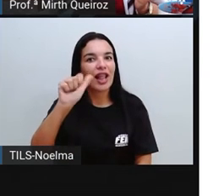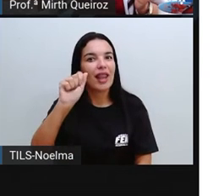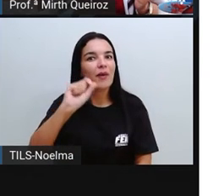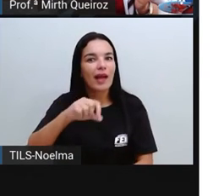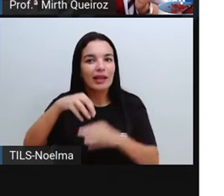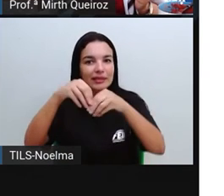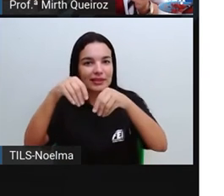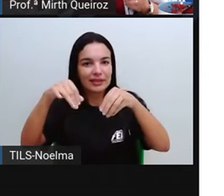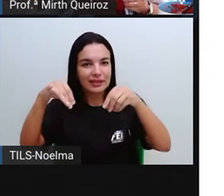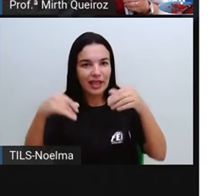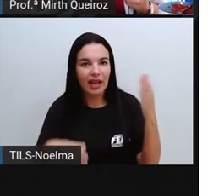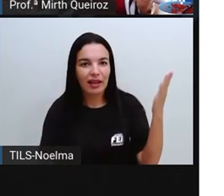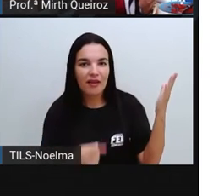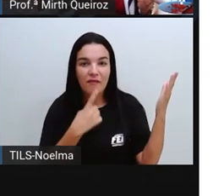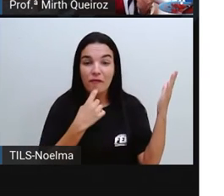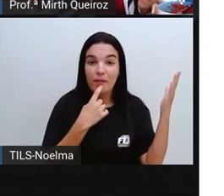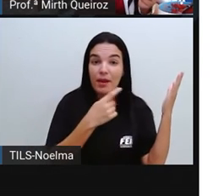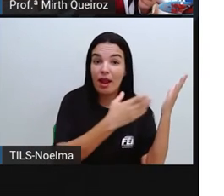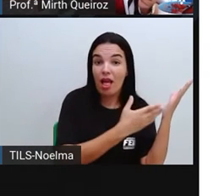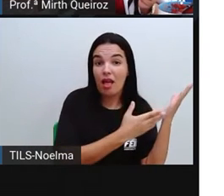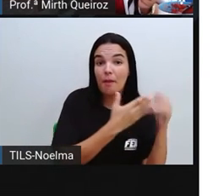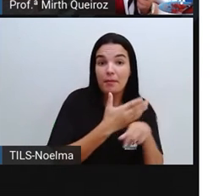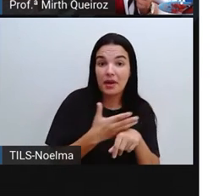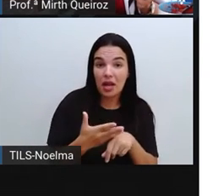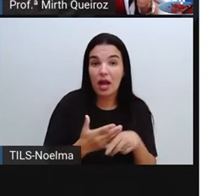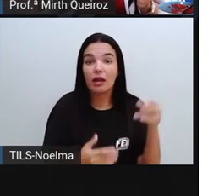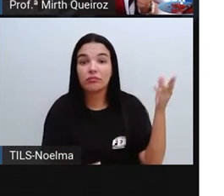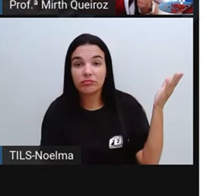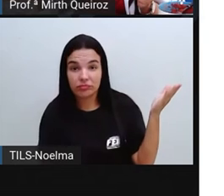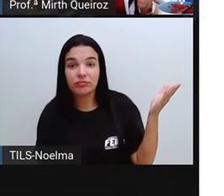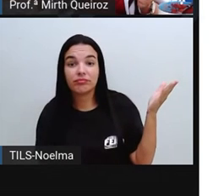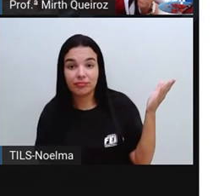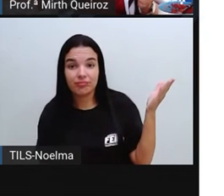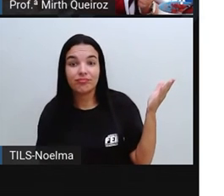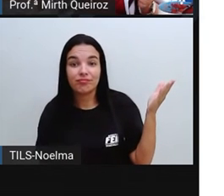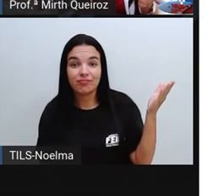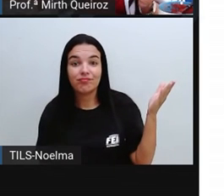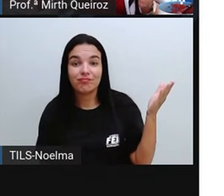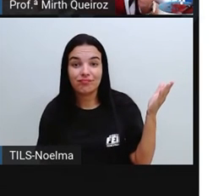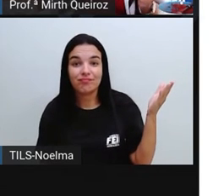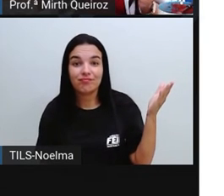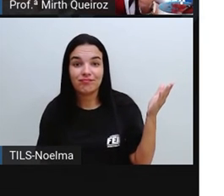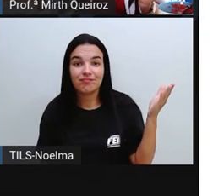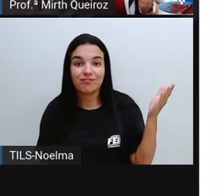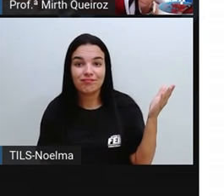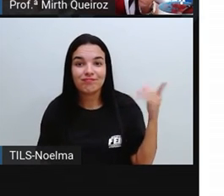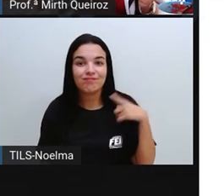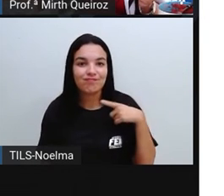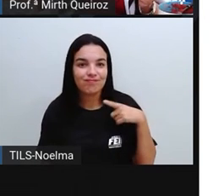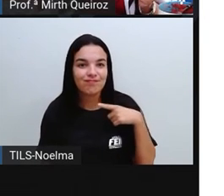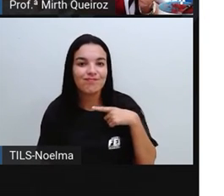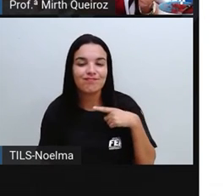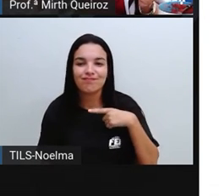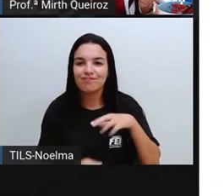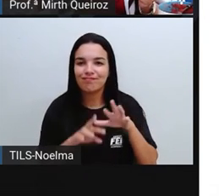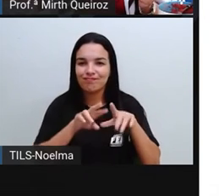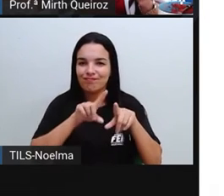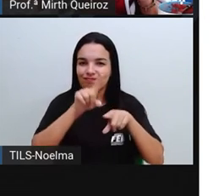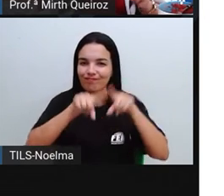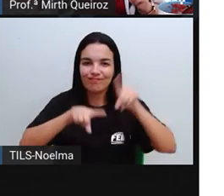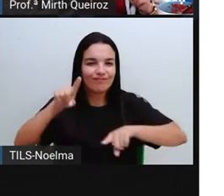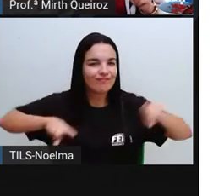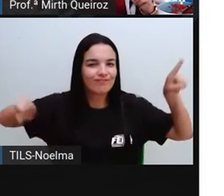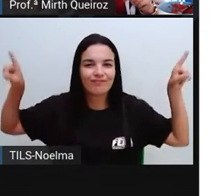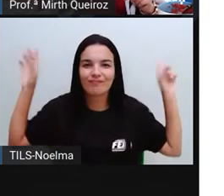A anterior Que era argila vermelha Aqui a gente já tem argila branca, né? Como eu disse para vocês Existem vários tipos de argila